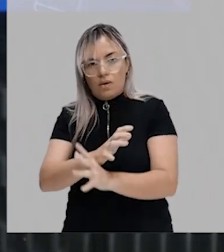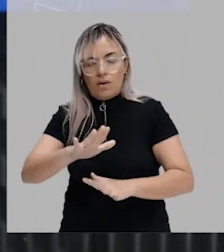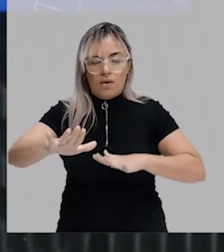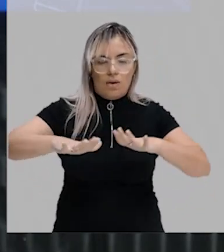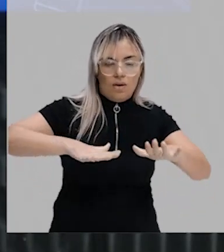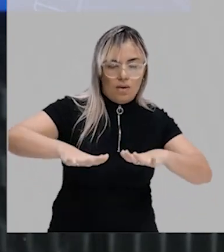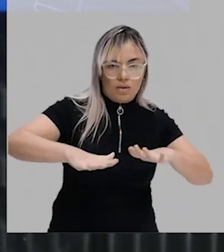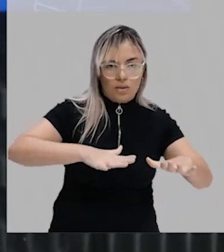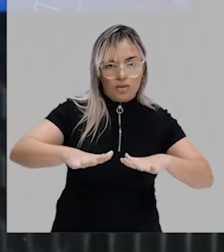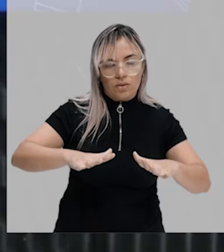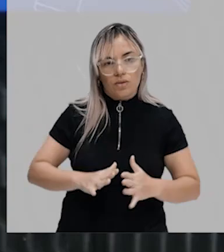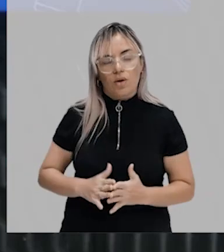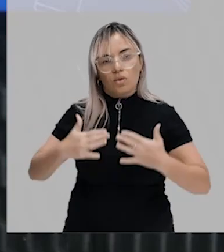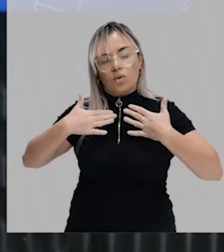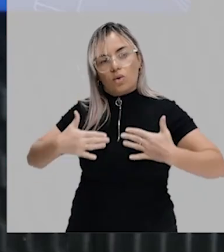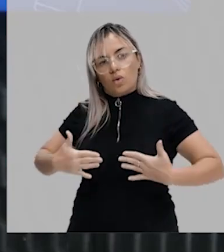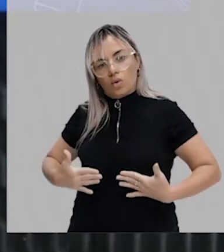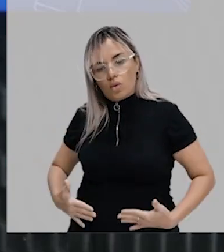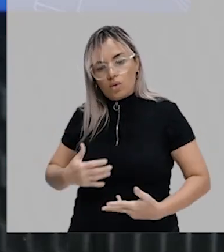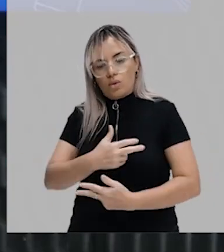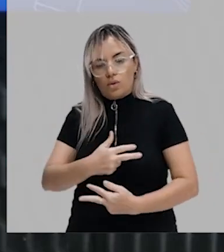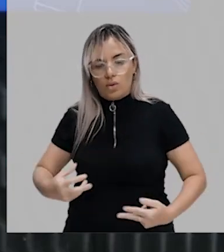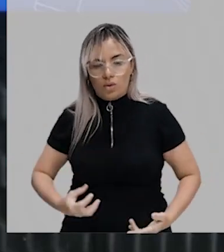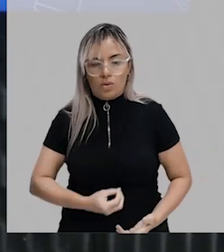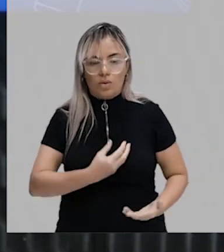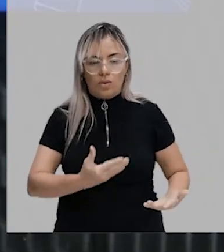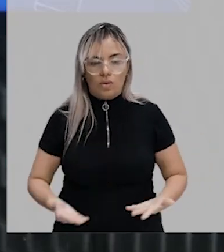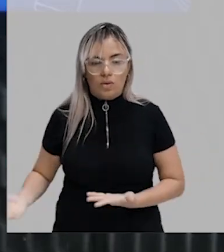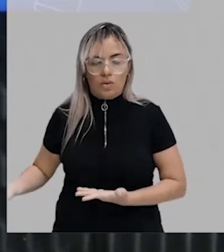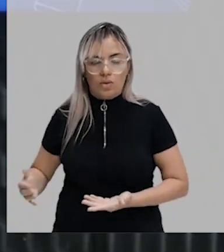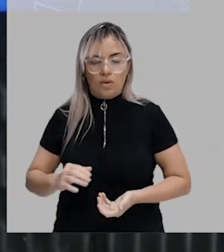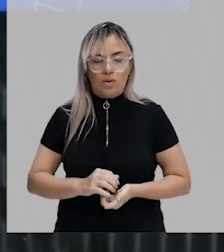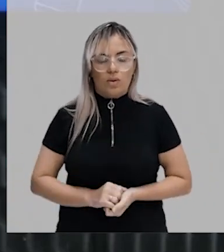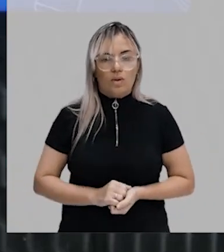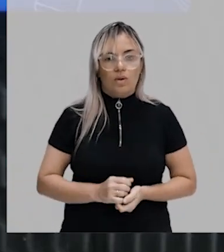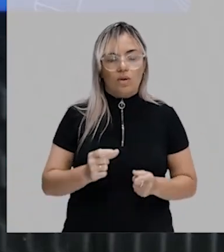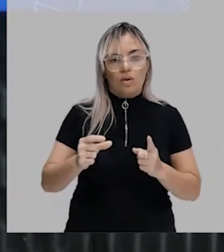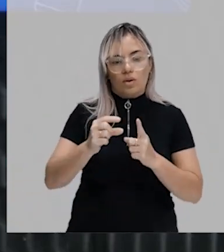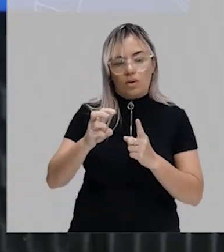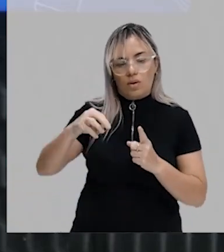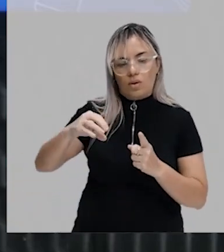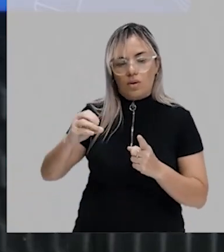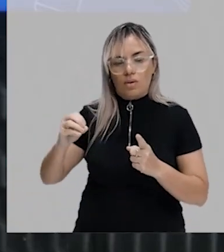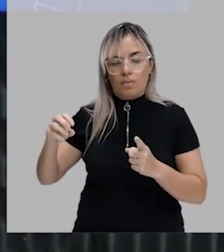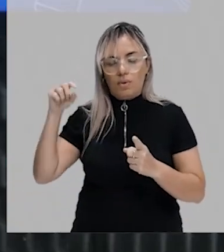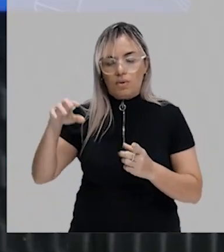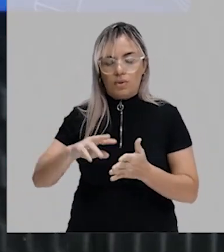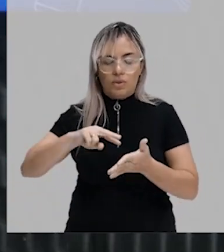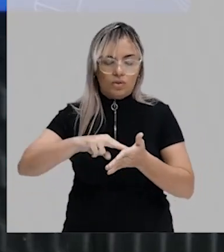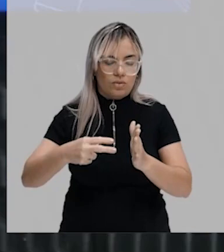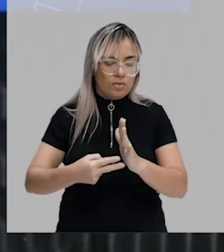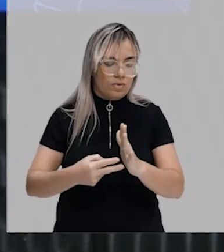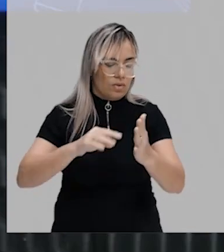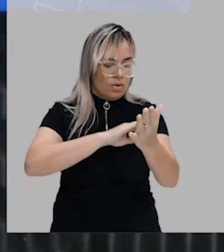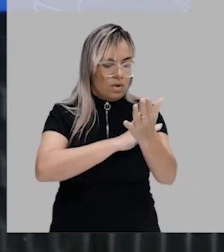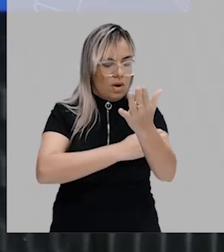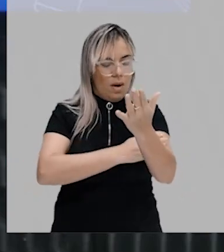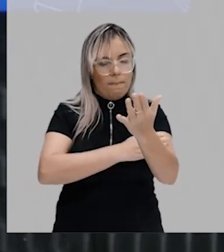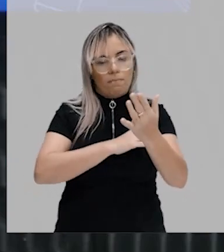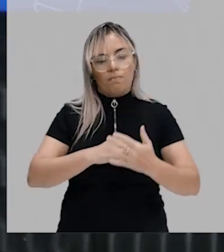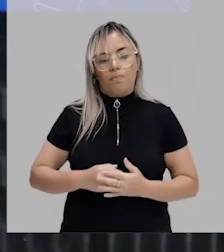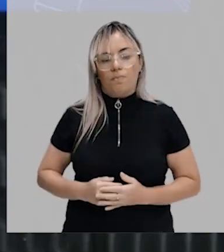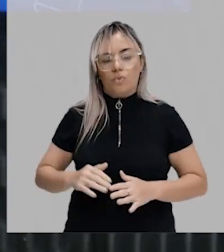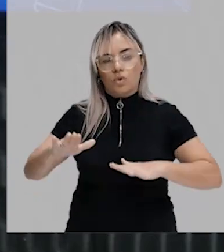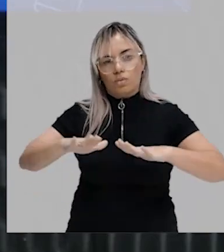do corpo do indivíduo. É originado do miótomo. O termo mio significa músculo, tá? Esclerótomo,